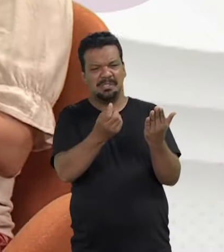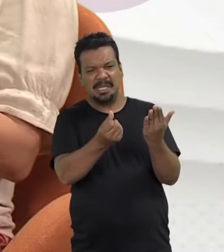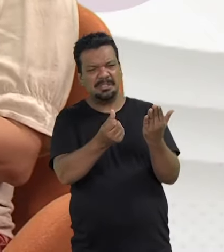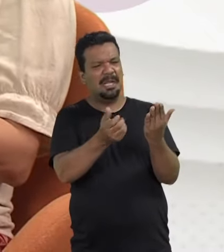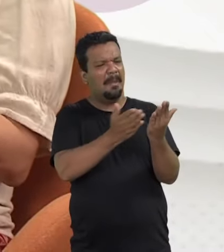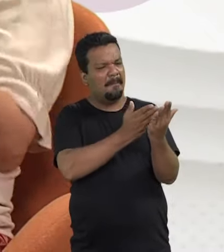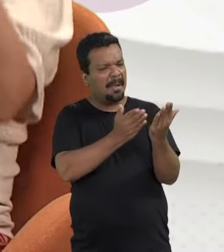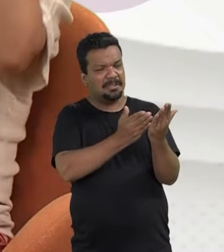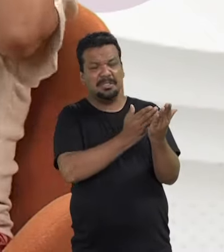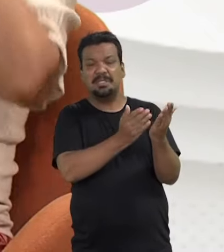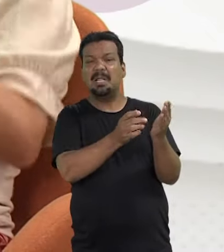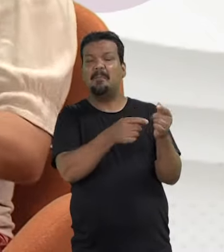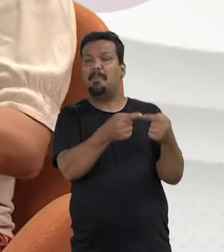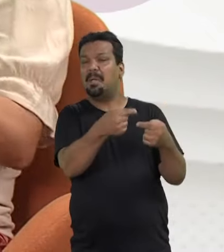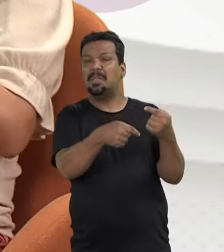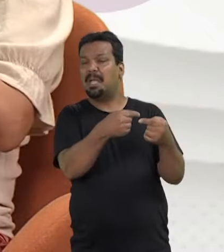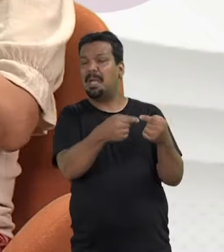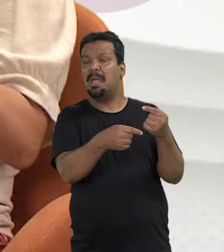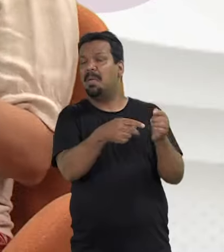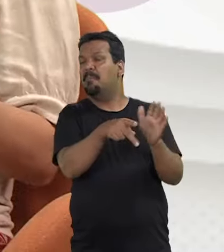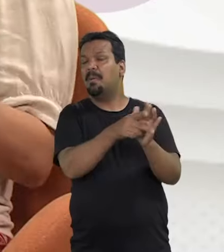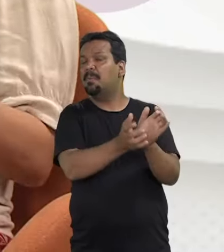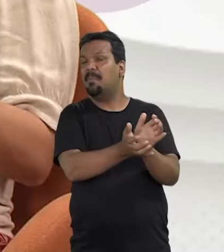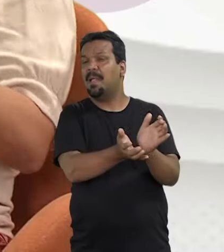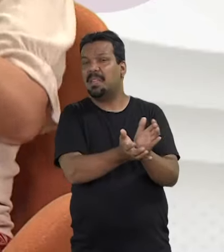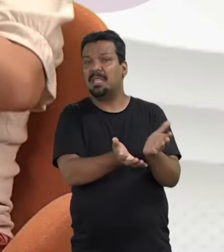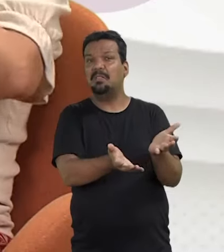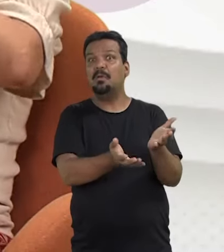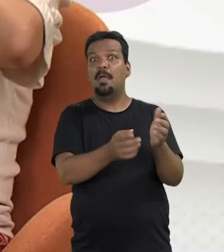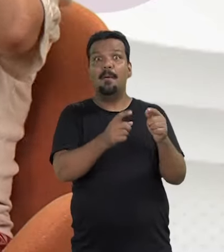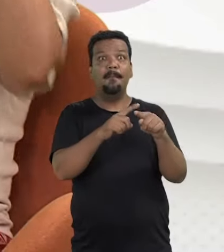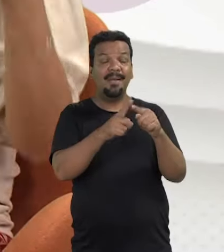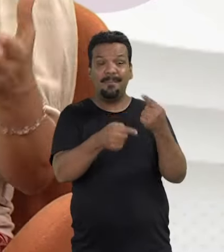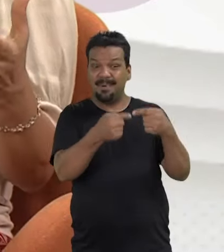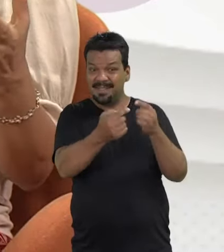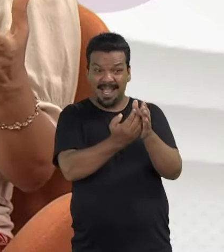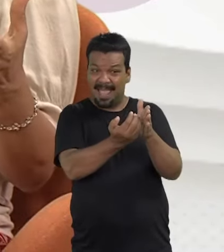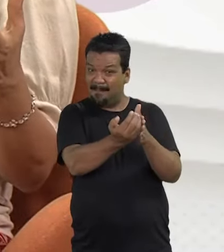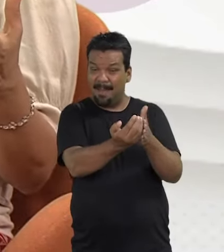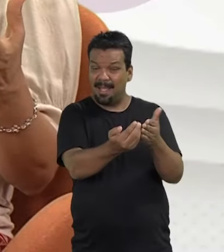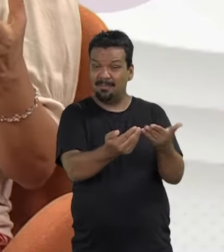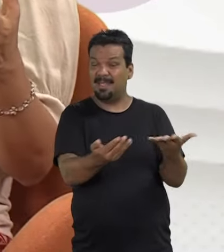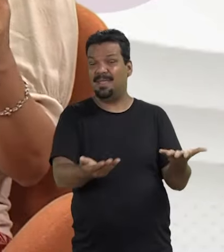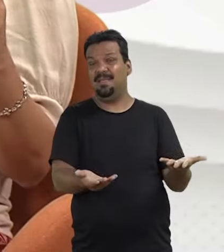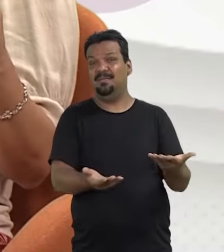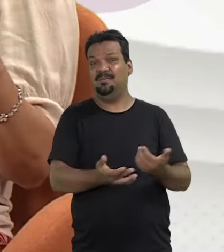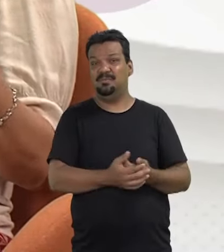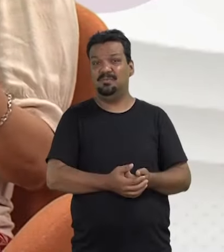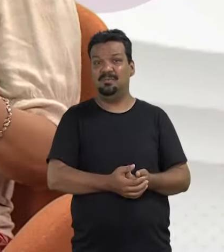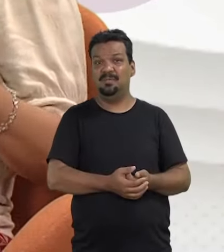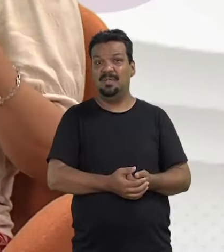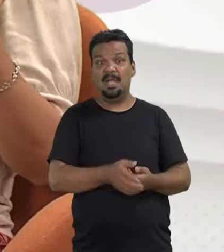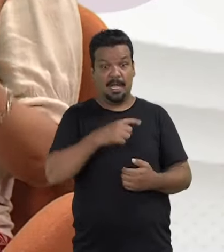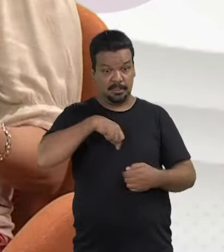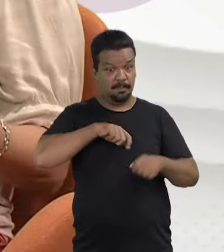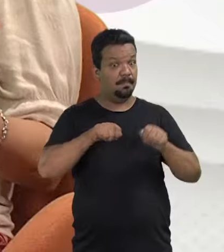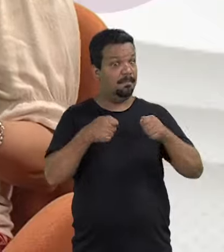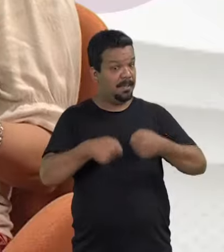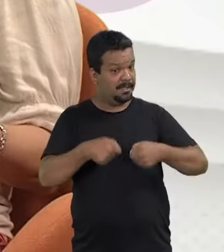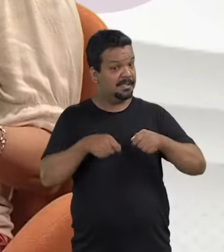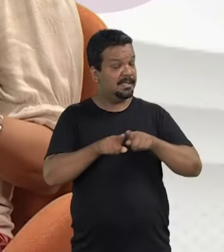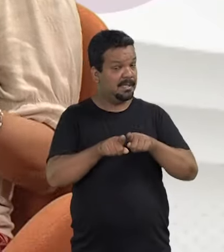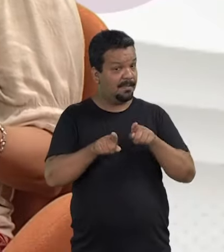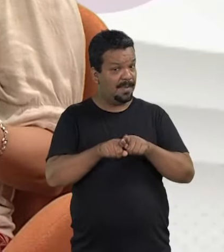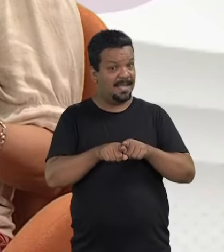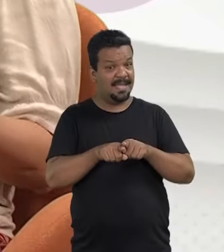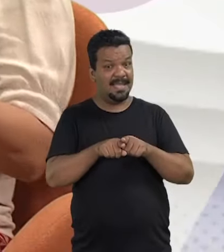6 páginas da política partidária, quando na verdade a política é muito mais do que isso. E aí, veja, a gente precisa